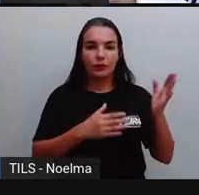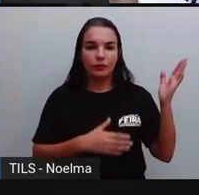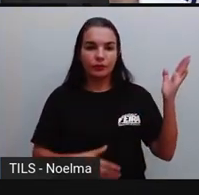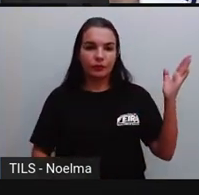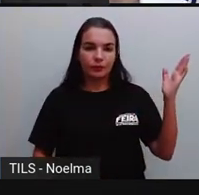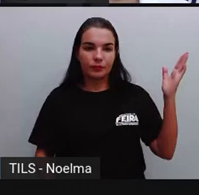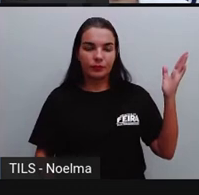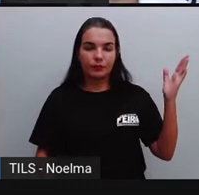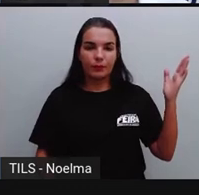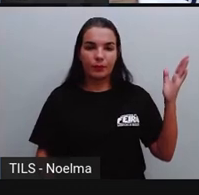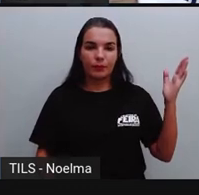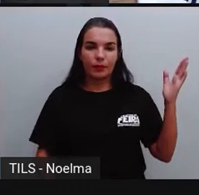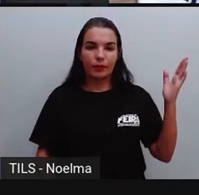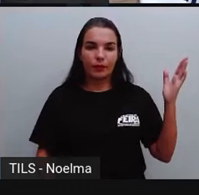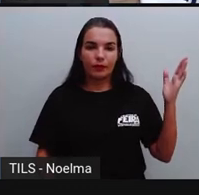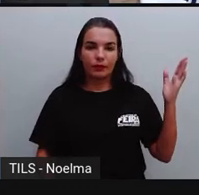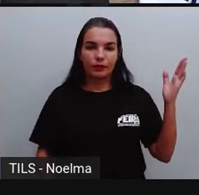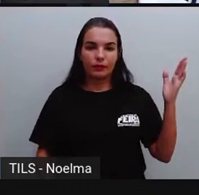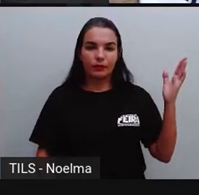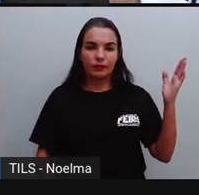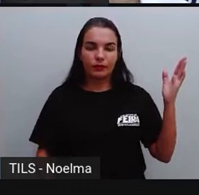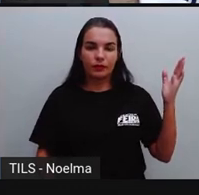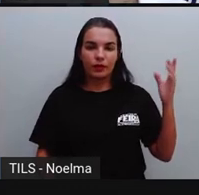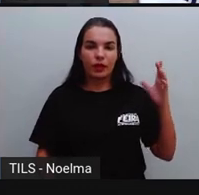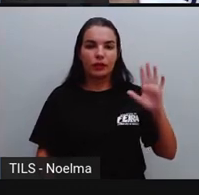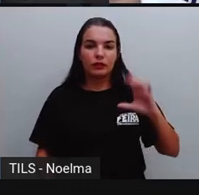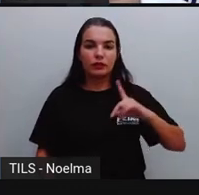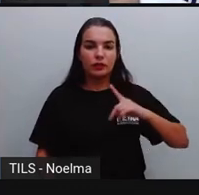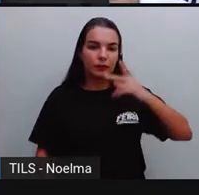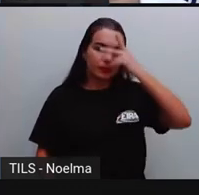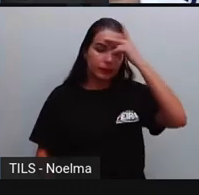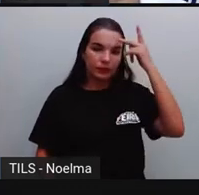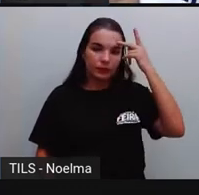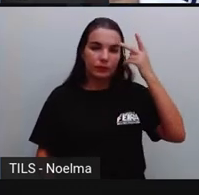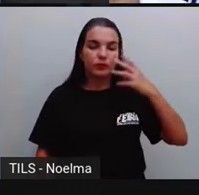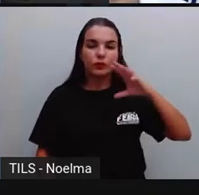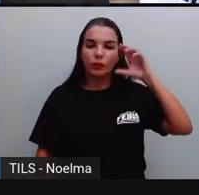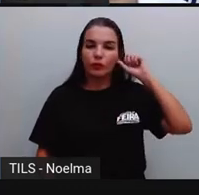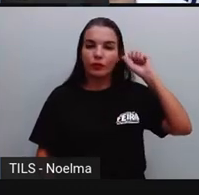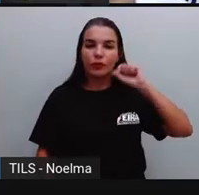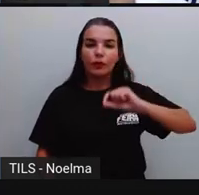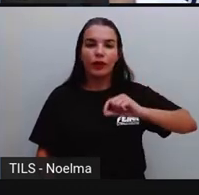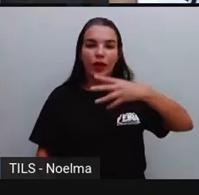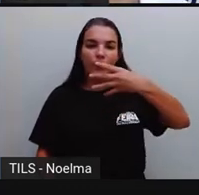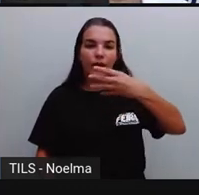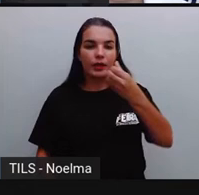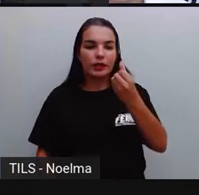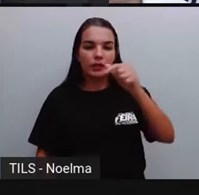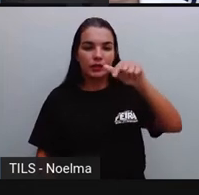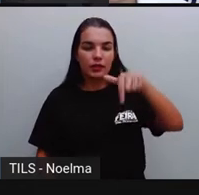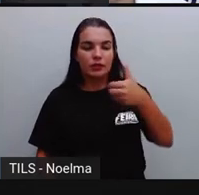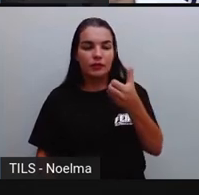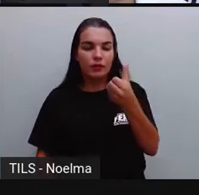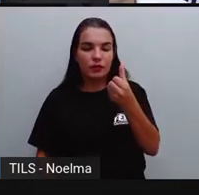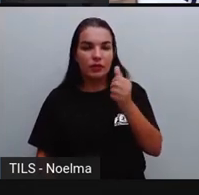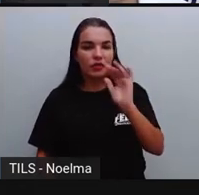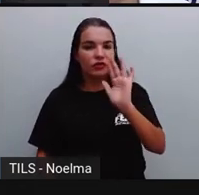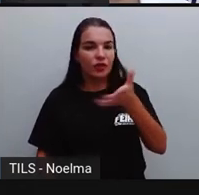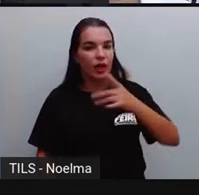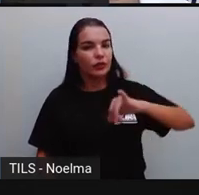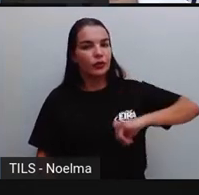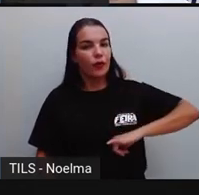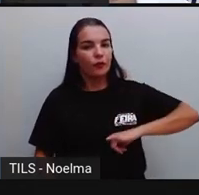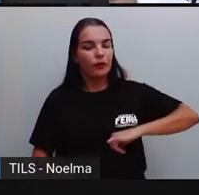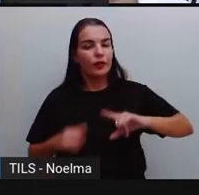Então, das pessoas aí que foram ouvidas na pesquisa, 46% falaram que já sofreram bullying,